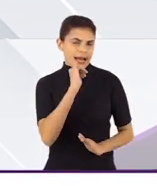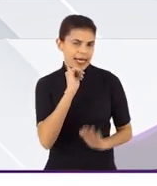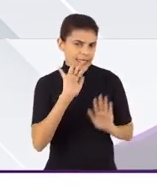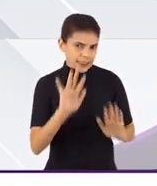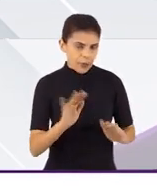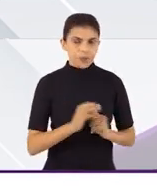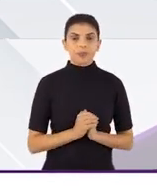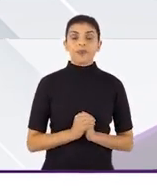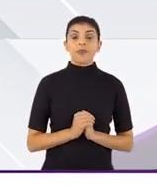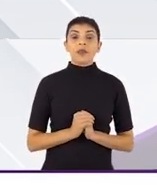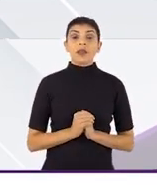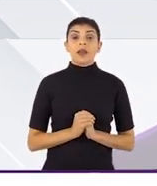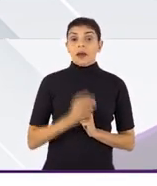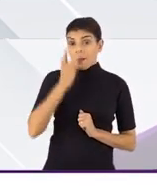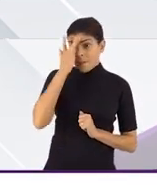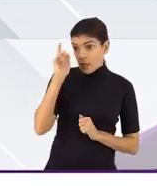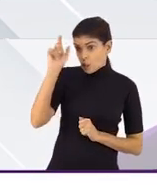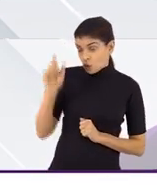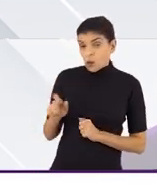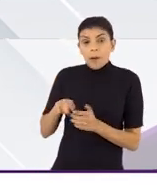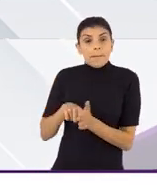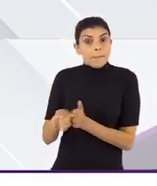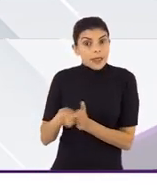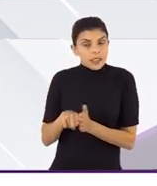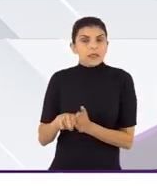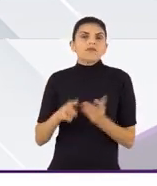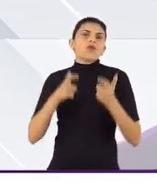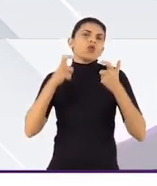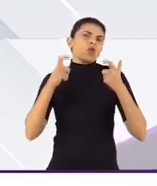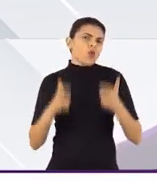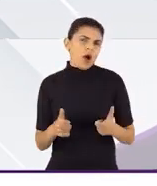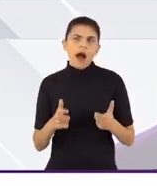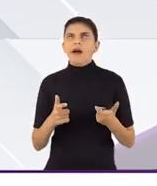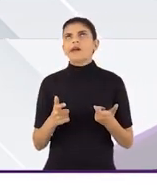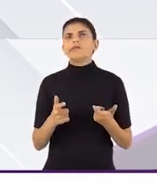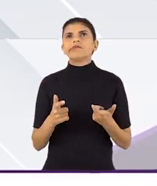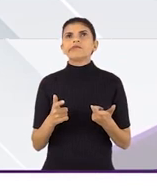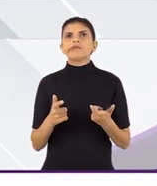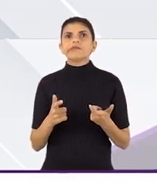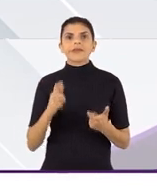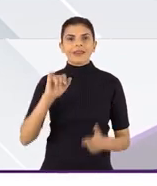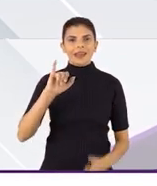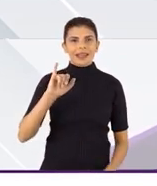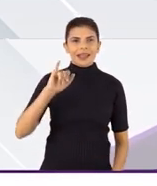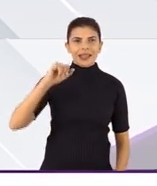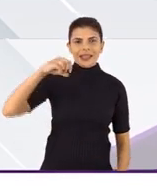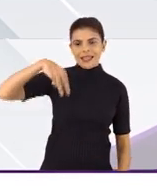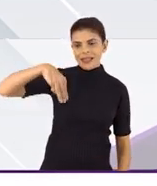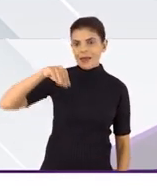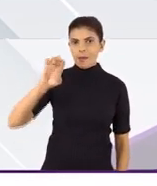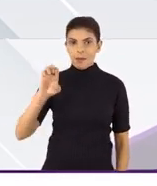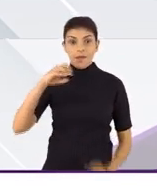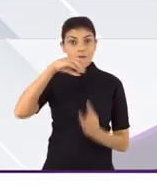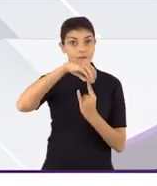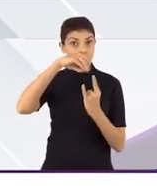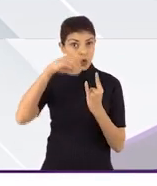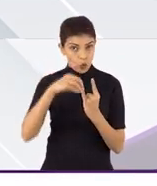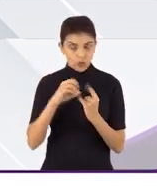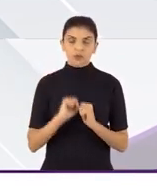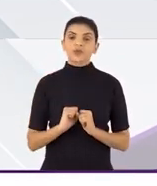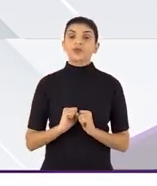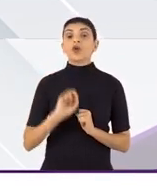Por exemplo, se tivermos uma pesquisa que esteja realizada no INE da